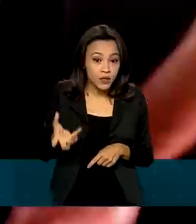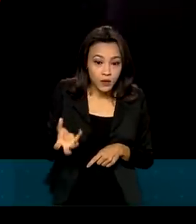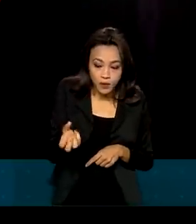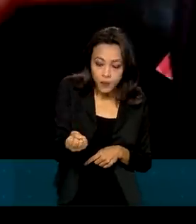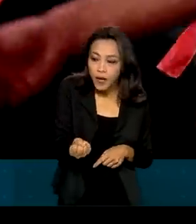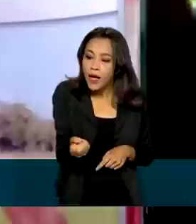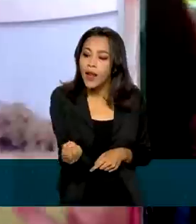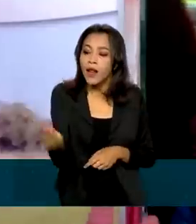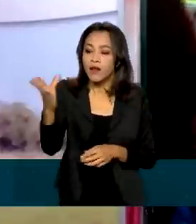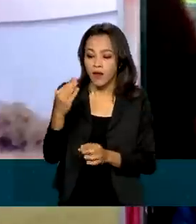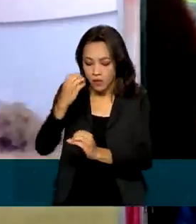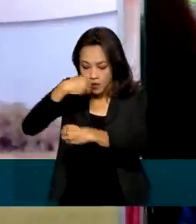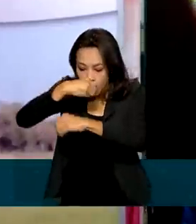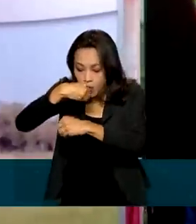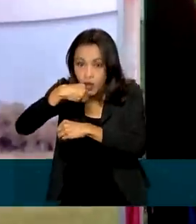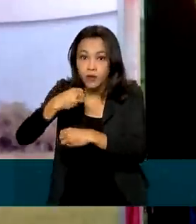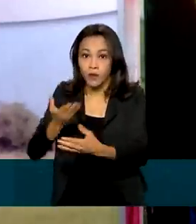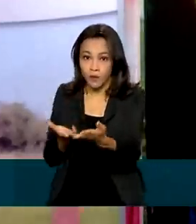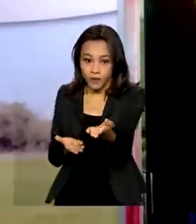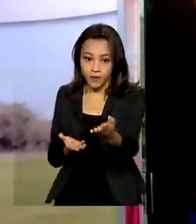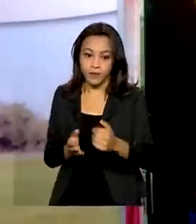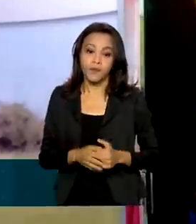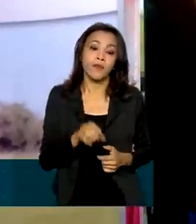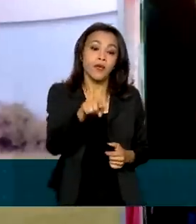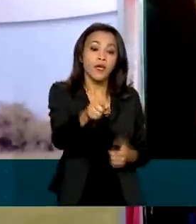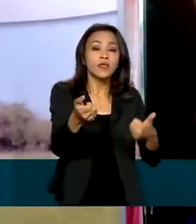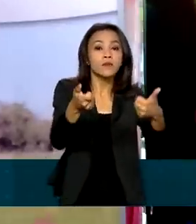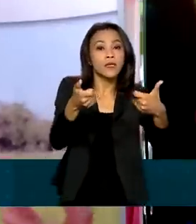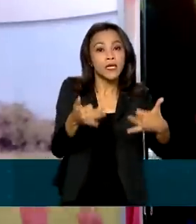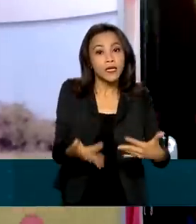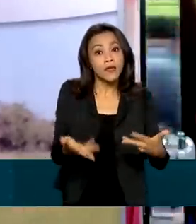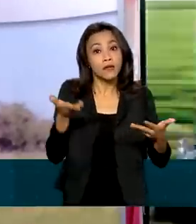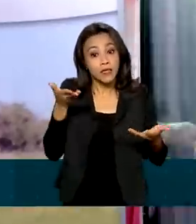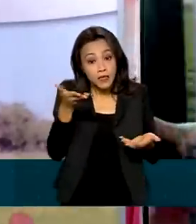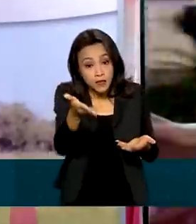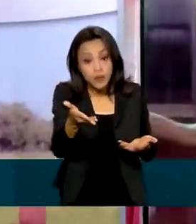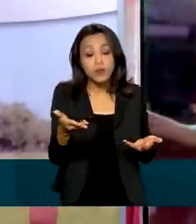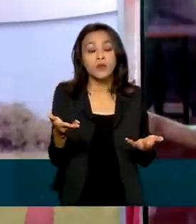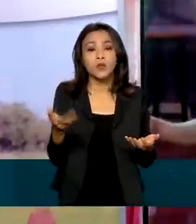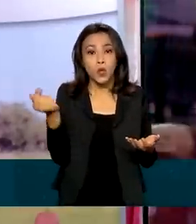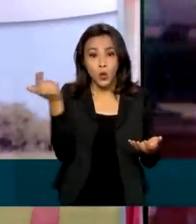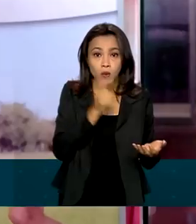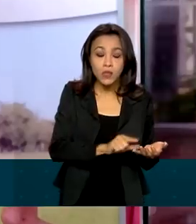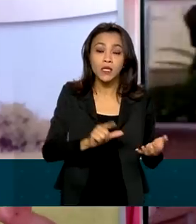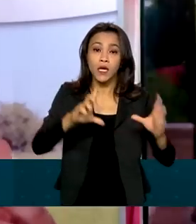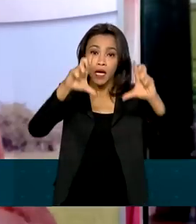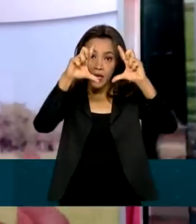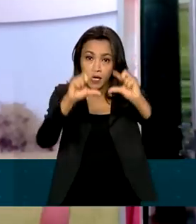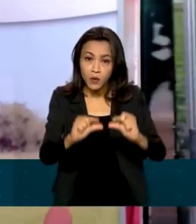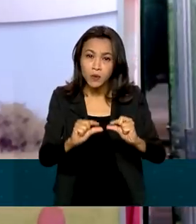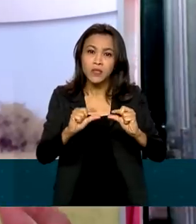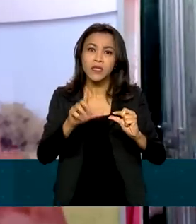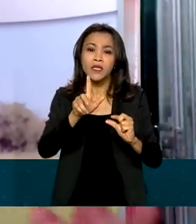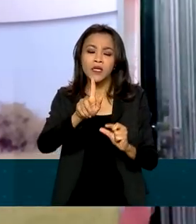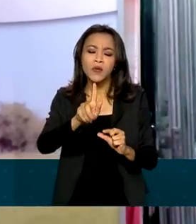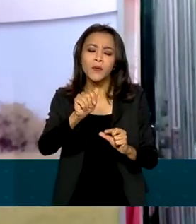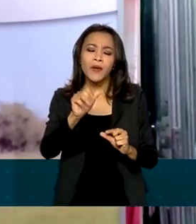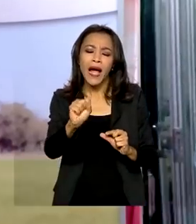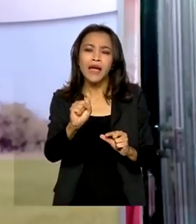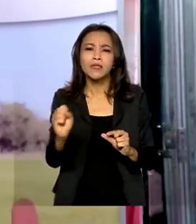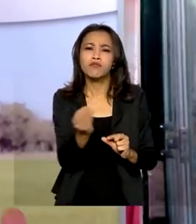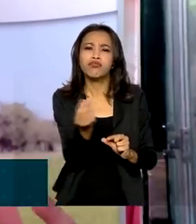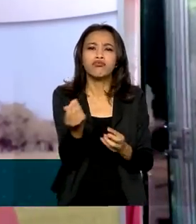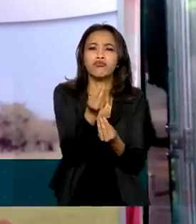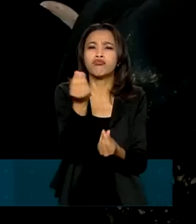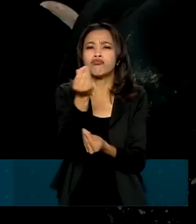para laboratório. É um componente que ajuda a gente a reduzir a emissão por unidade, por exemplo, de